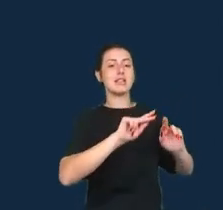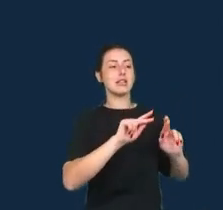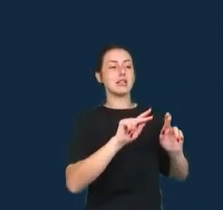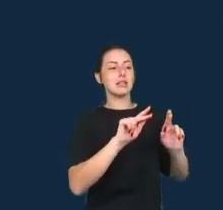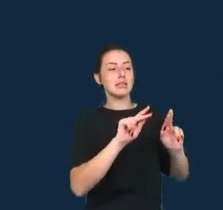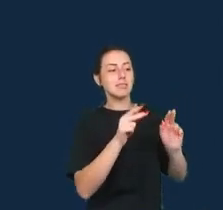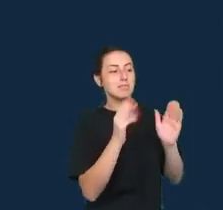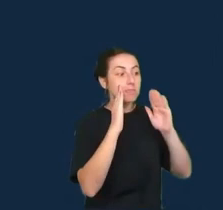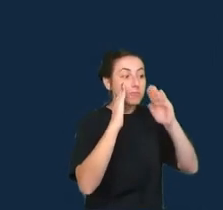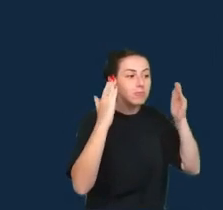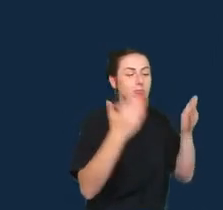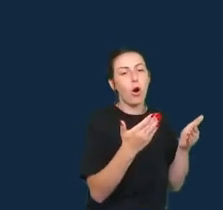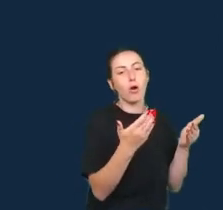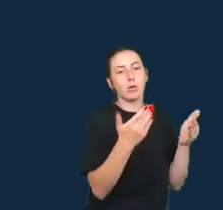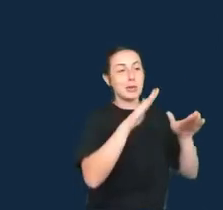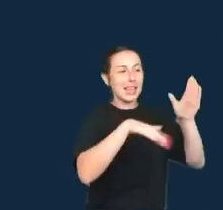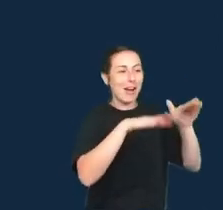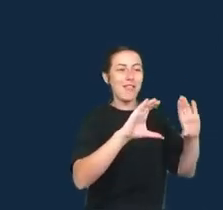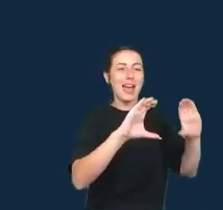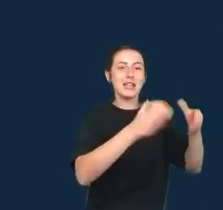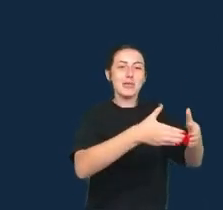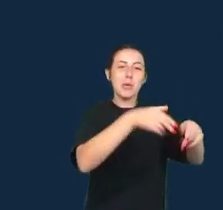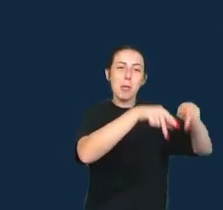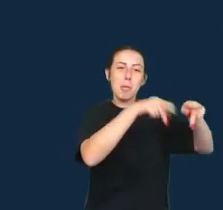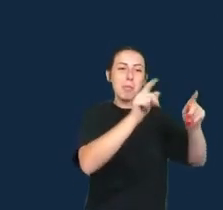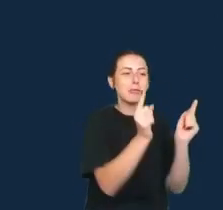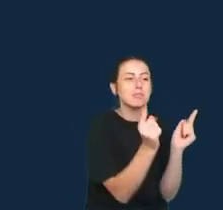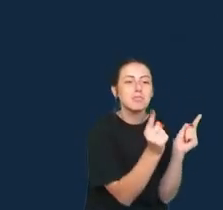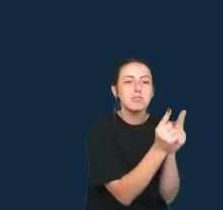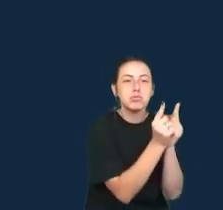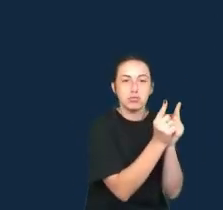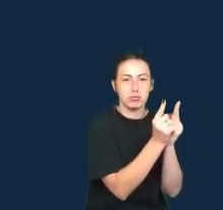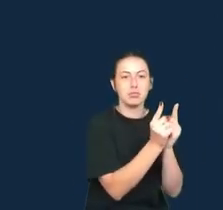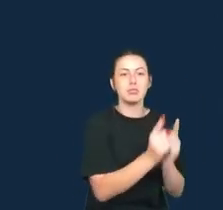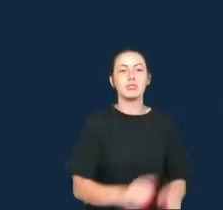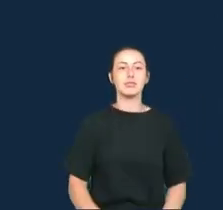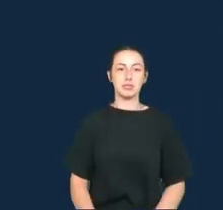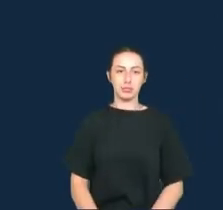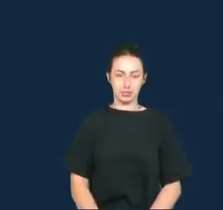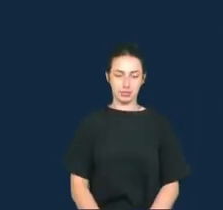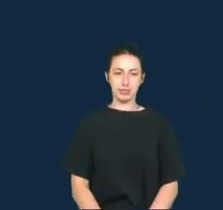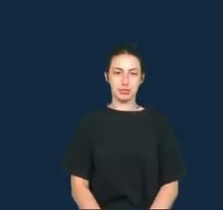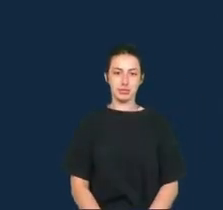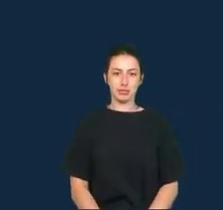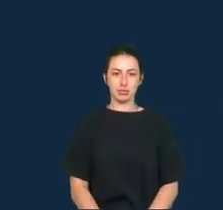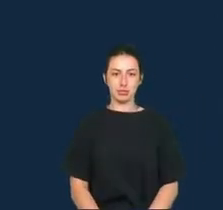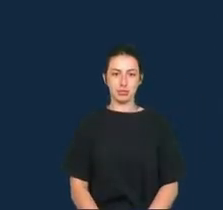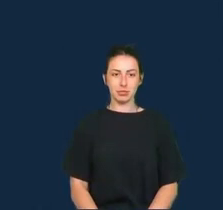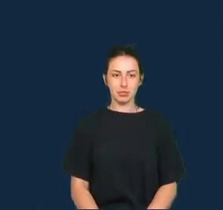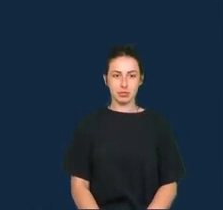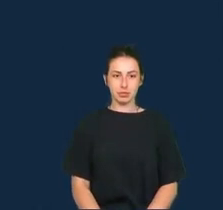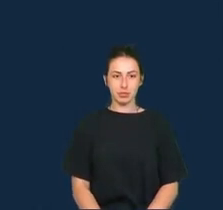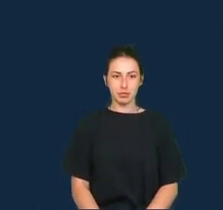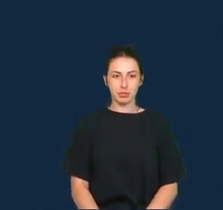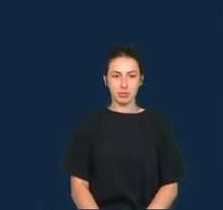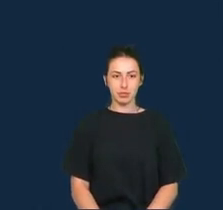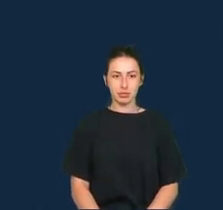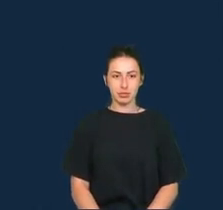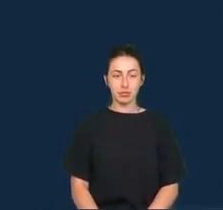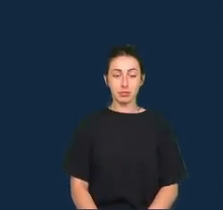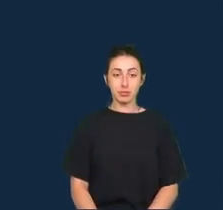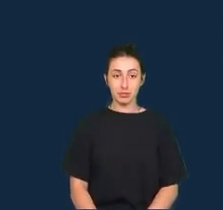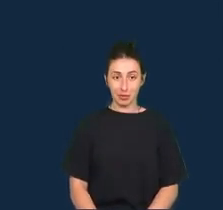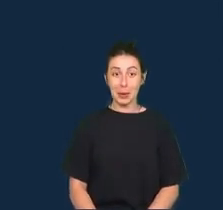jornalismo por, sobre e para as comunidades marginalizadas. Em